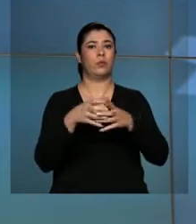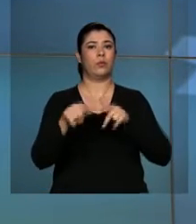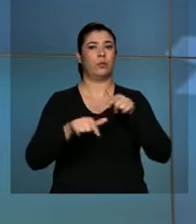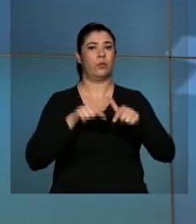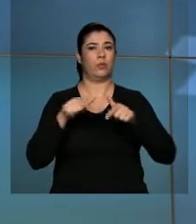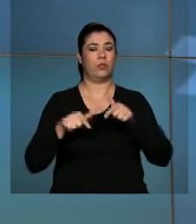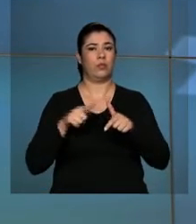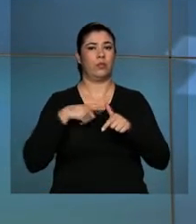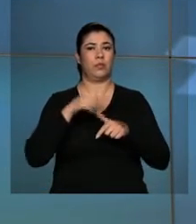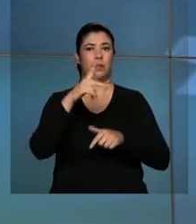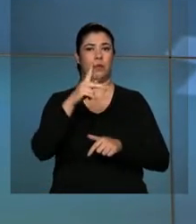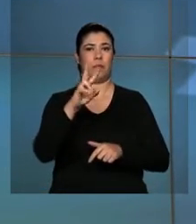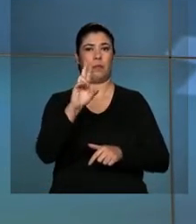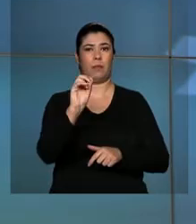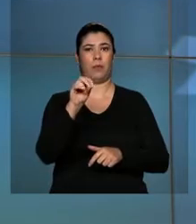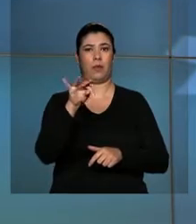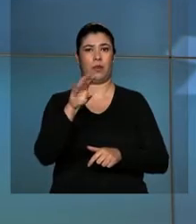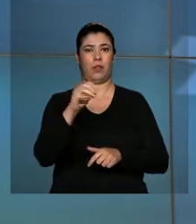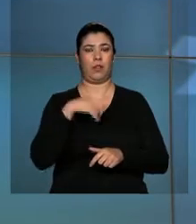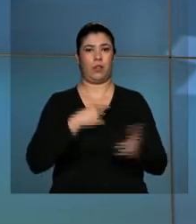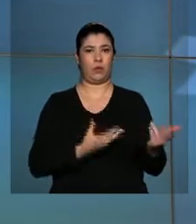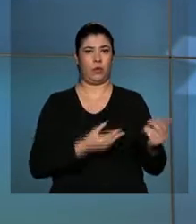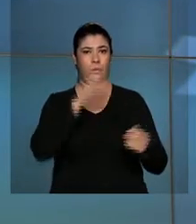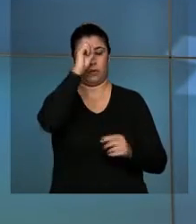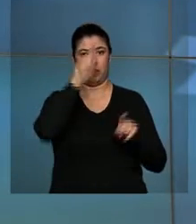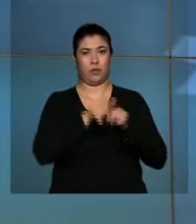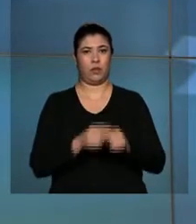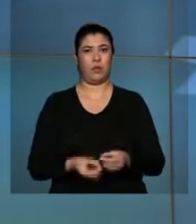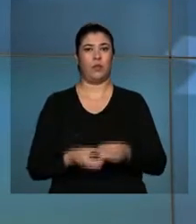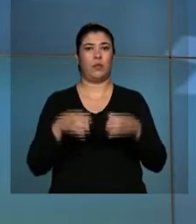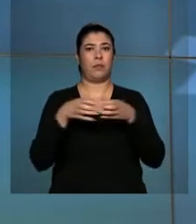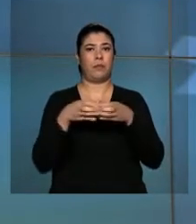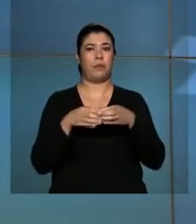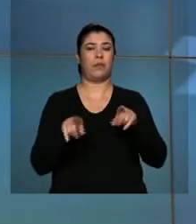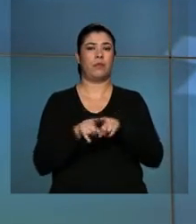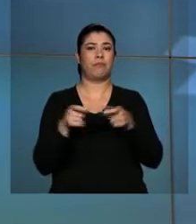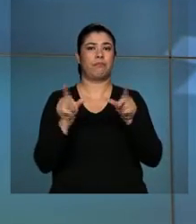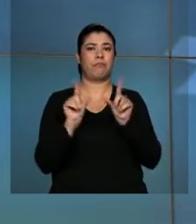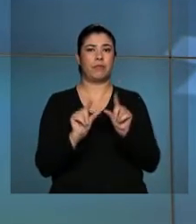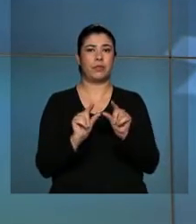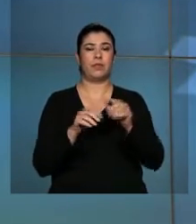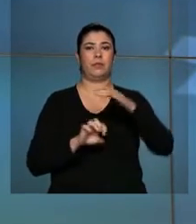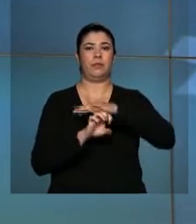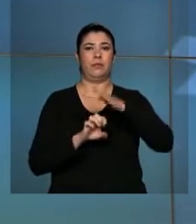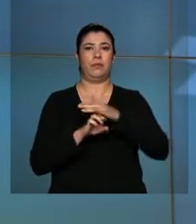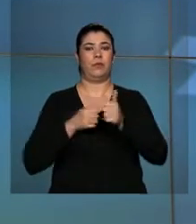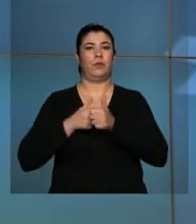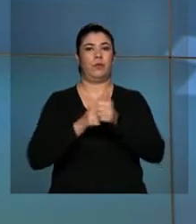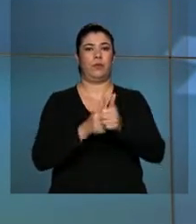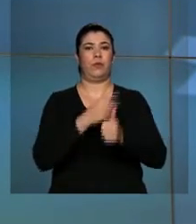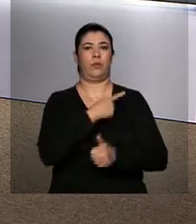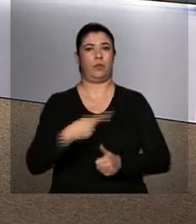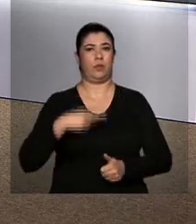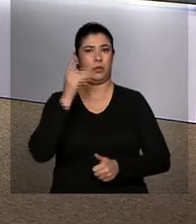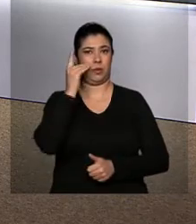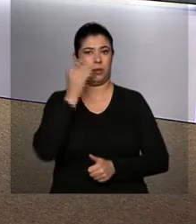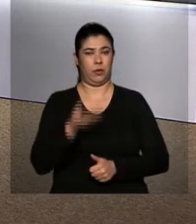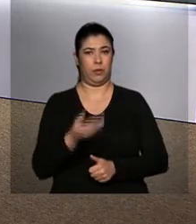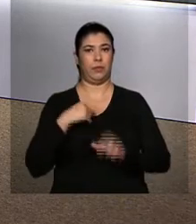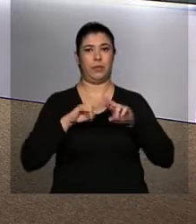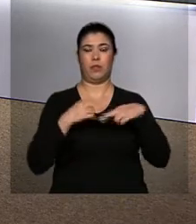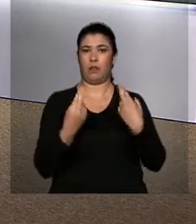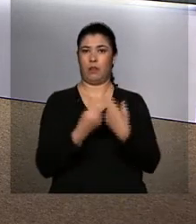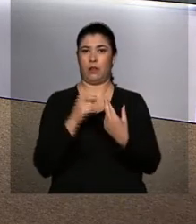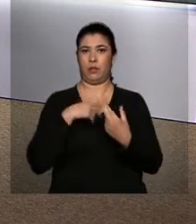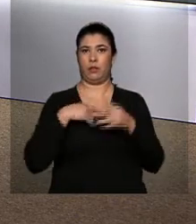trabalho sobre o Pronatec Jovem Aprendiz na micro e pequena empresa, que será presidido pela presidenta Dilma Rousseff. Na reunião